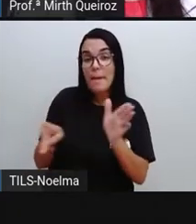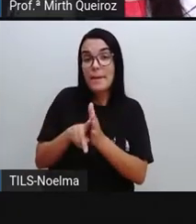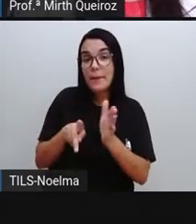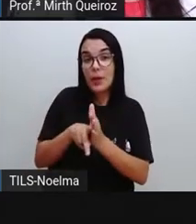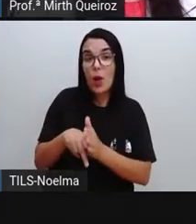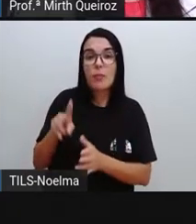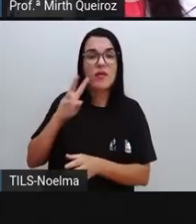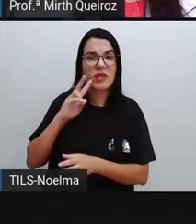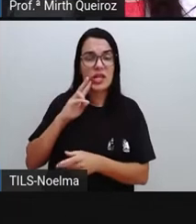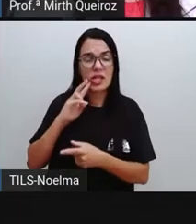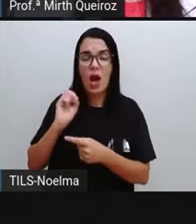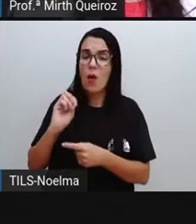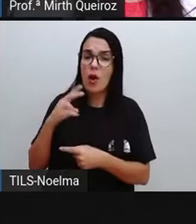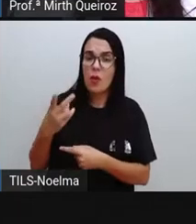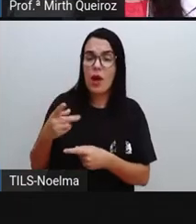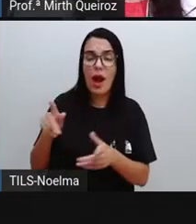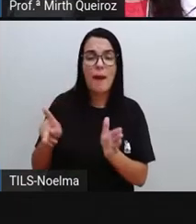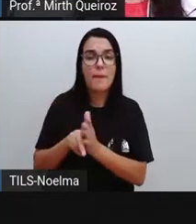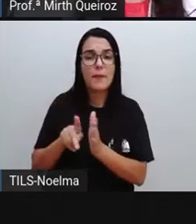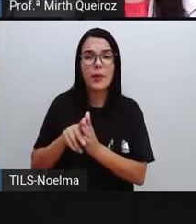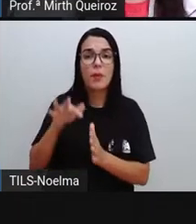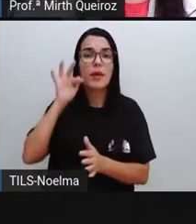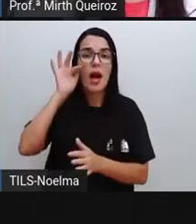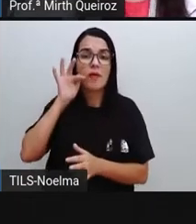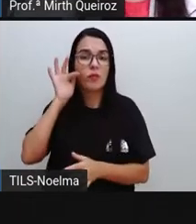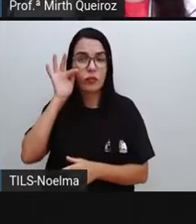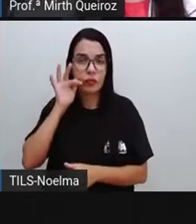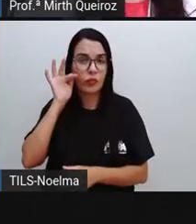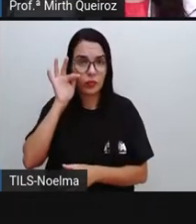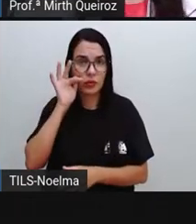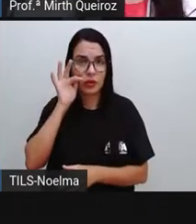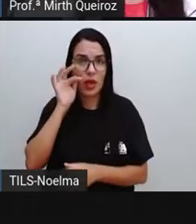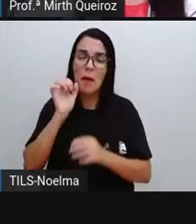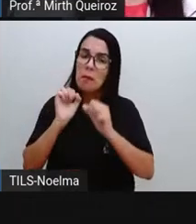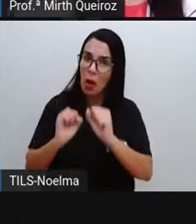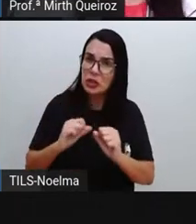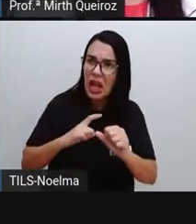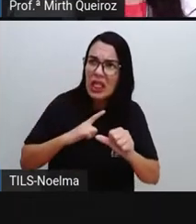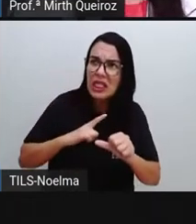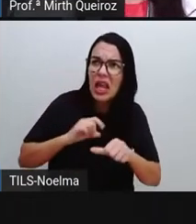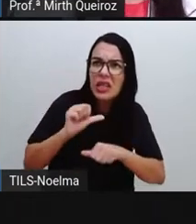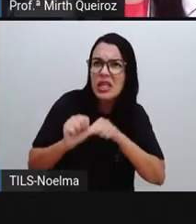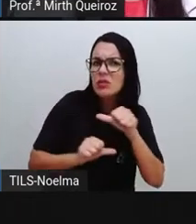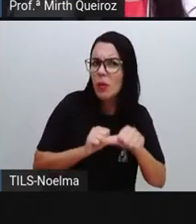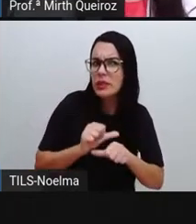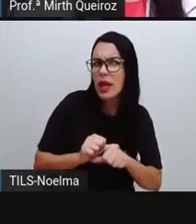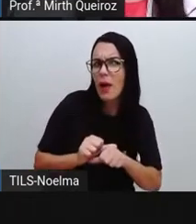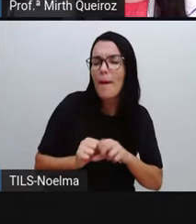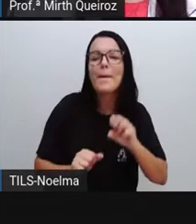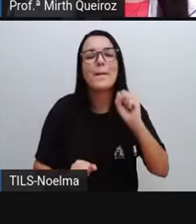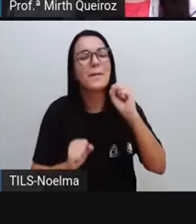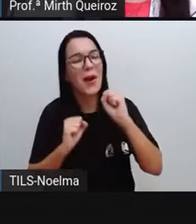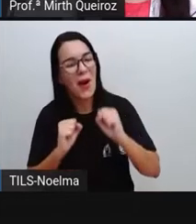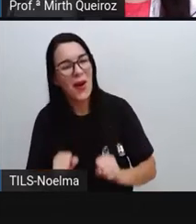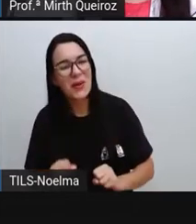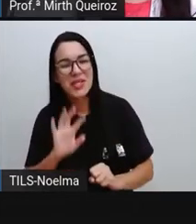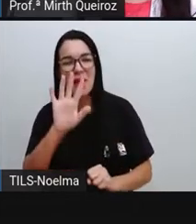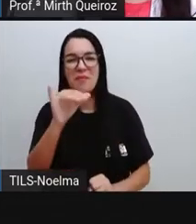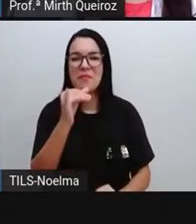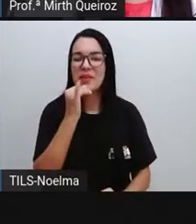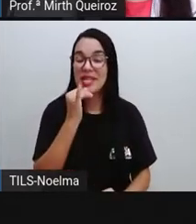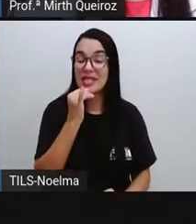haver uma transformação, então, desse vegetal, dessa fruta? Pode, Pró? Pode, pode acontecer sim. Nós temos, por exemplo, a